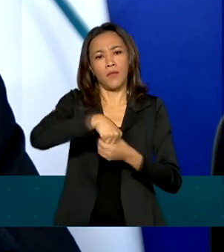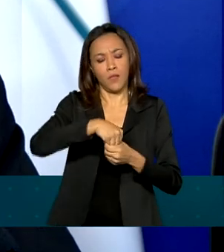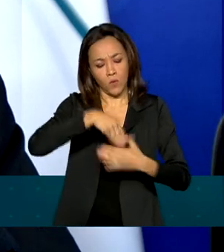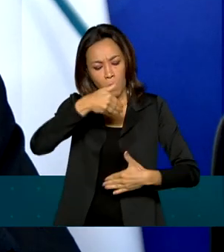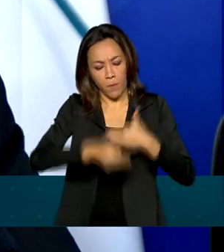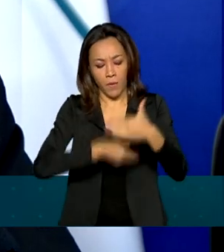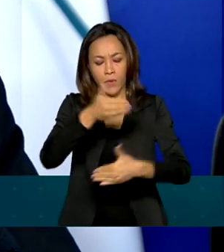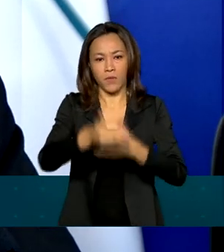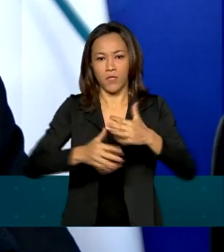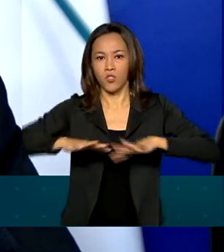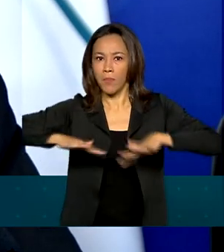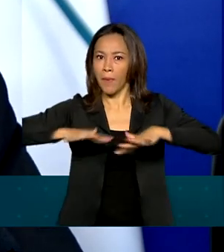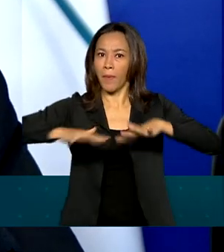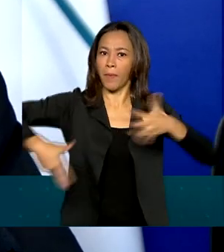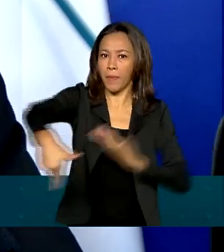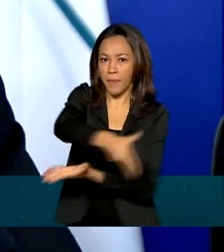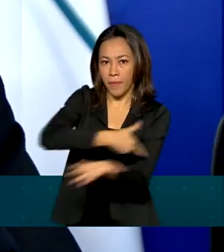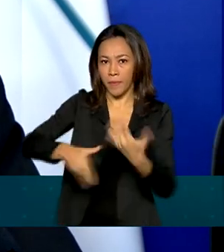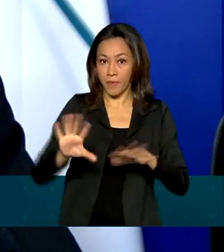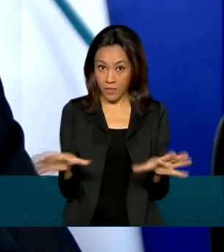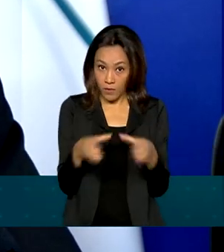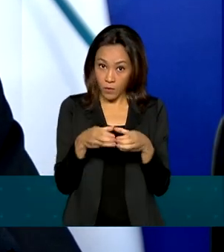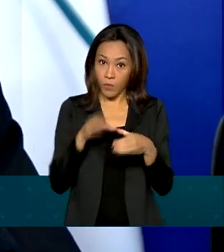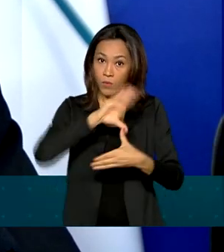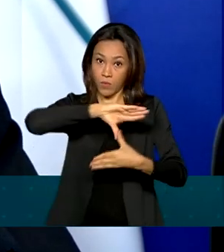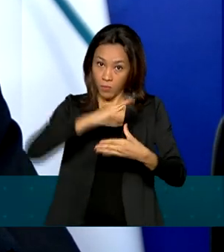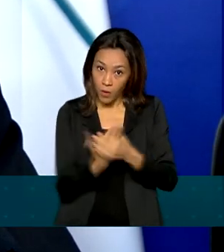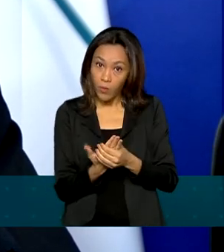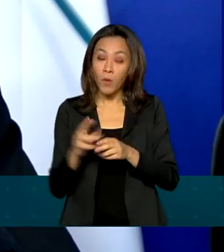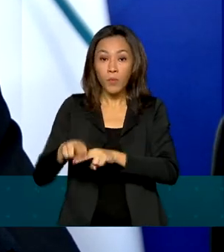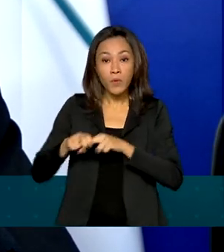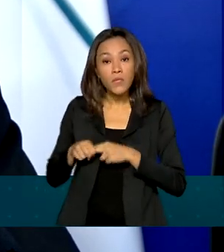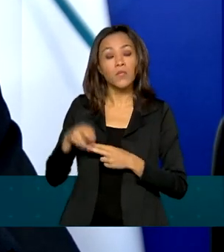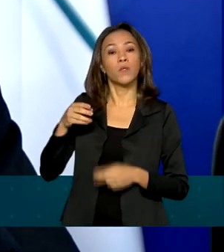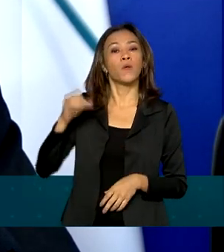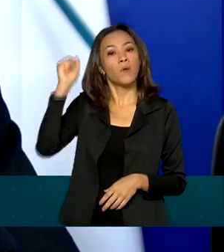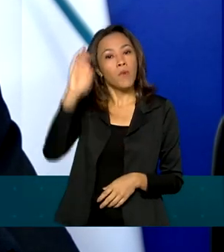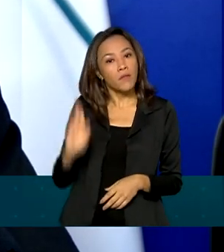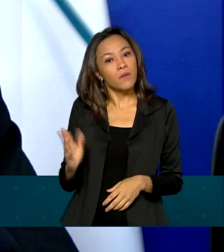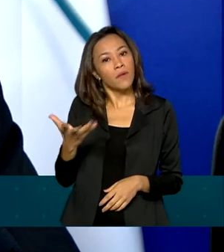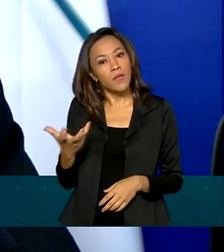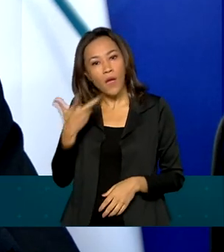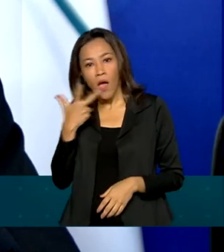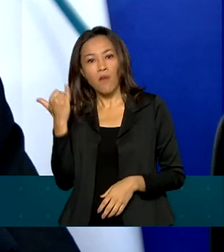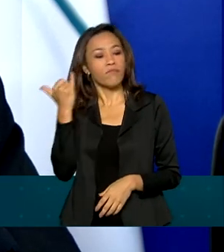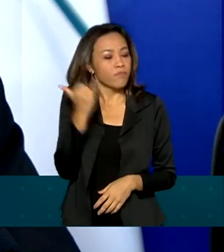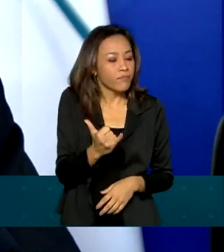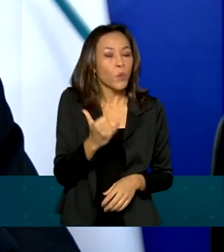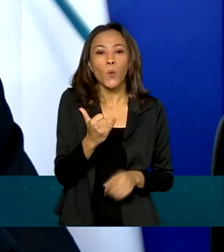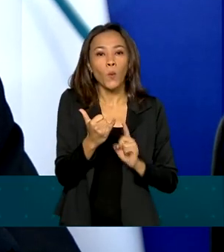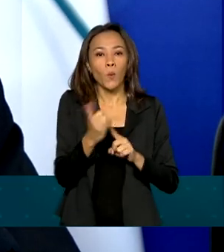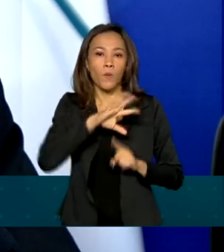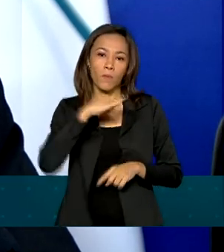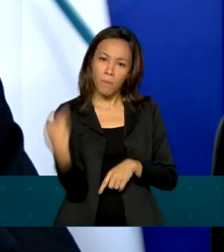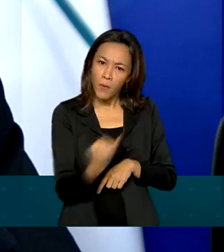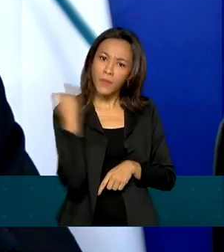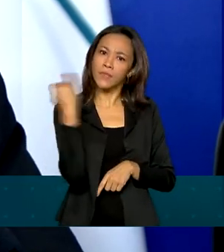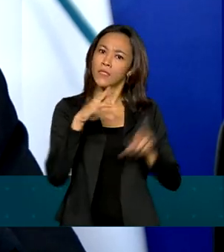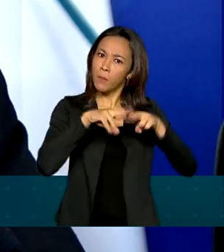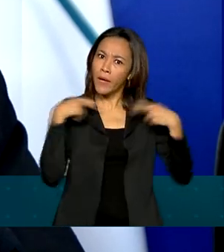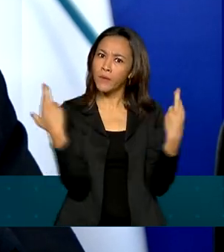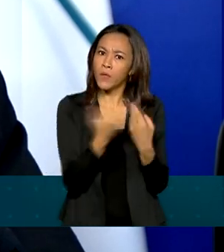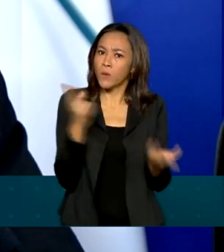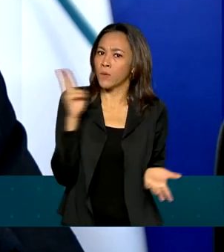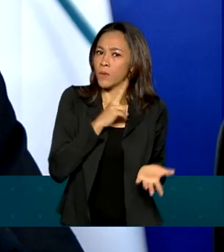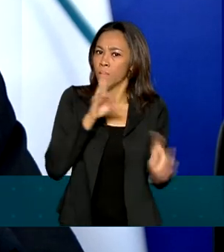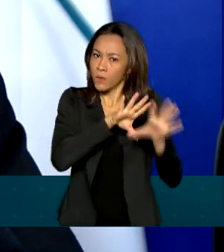de nosso dinamismo. Por esse motivo, o Brasil gostaria de destacar a importância da reunião extraordinária